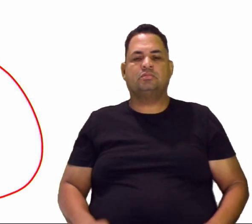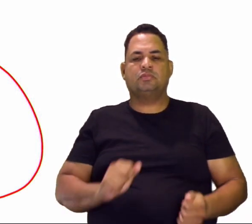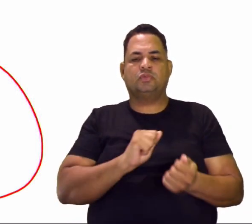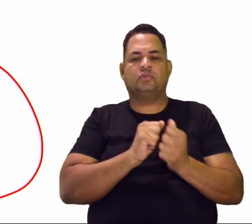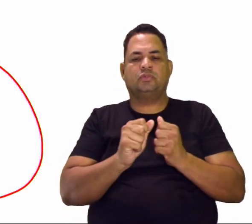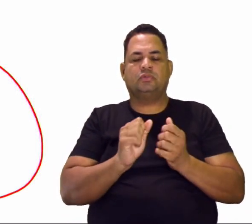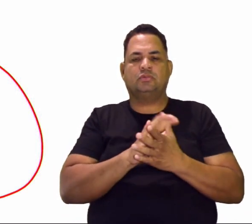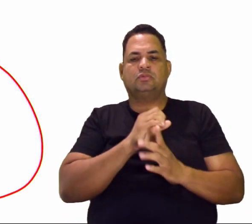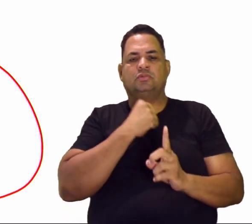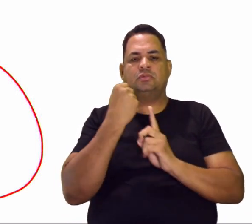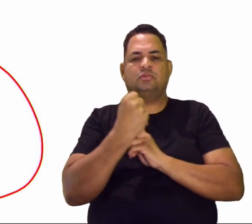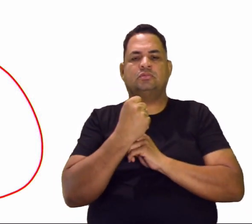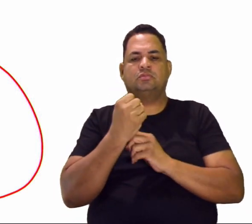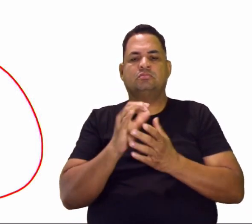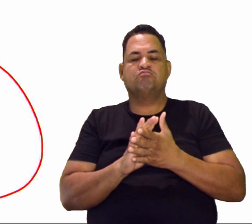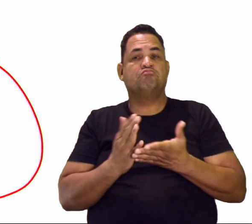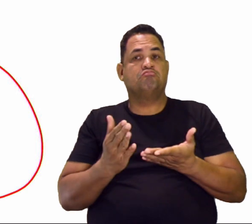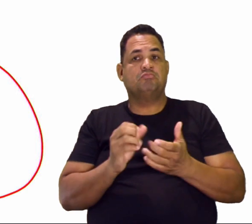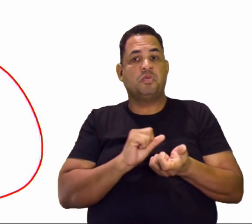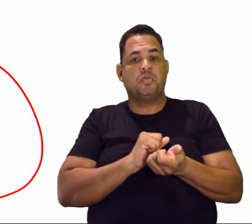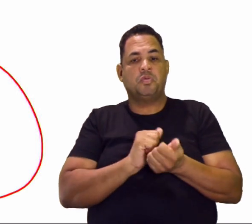Controle social é controlar as pessoas.